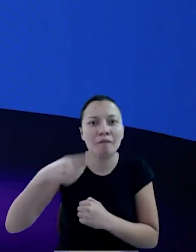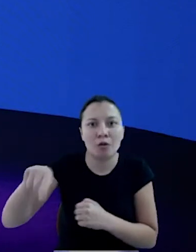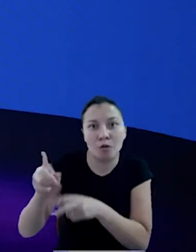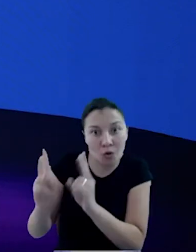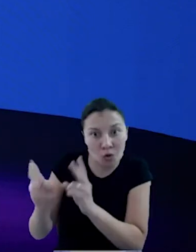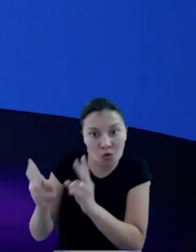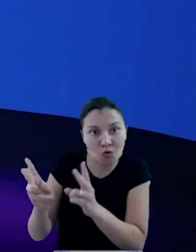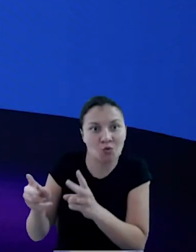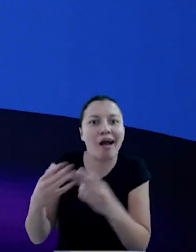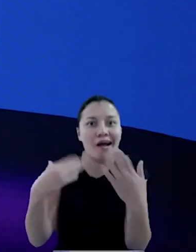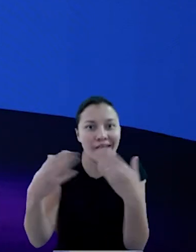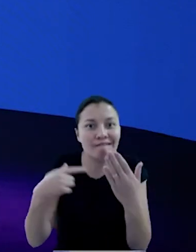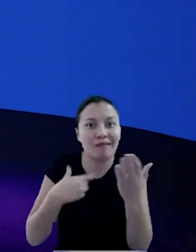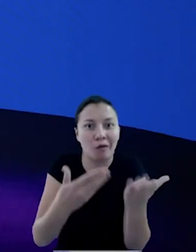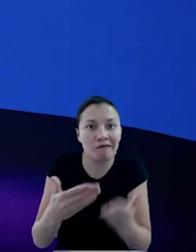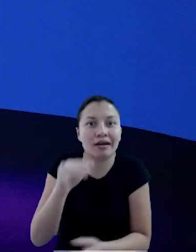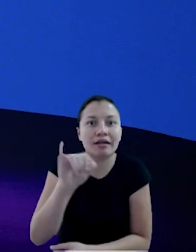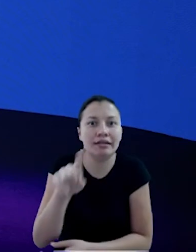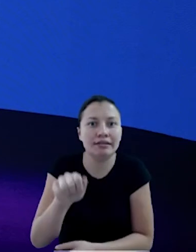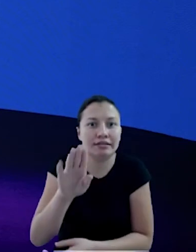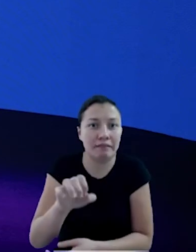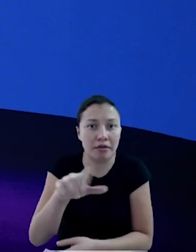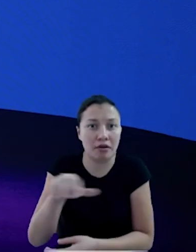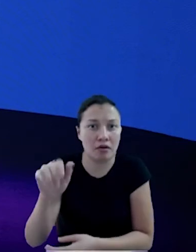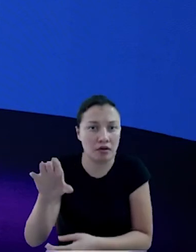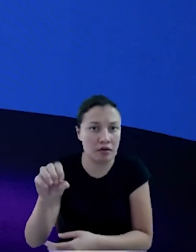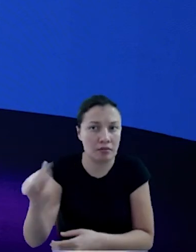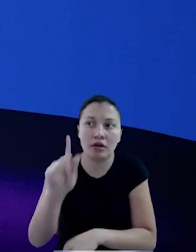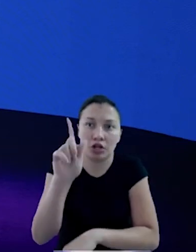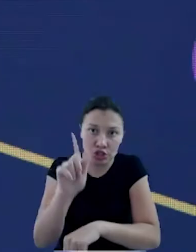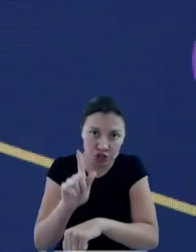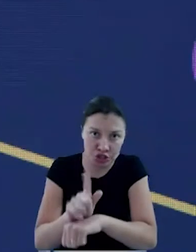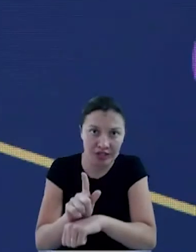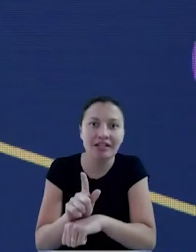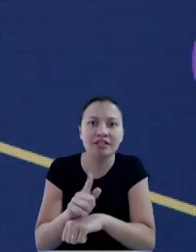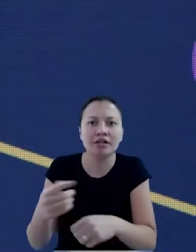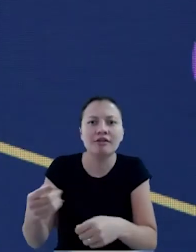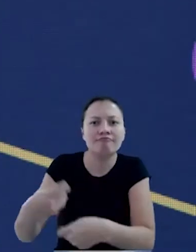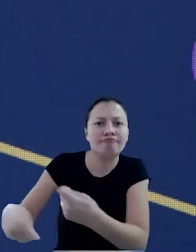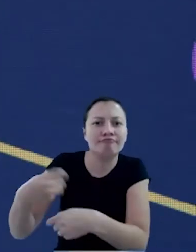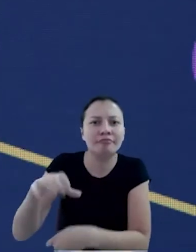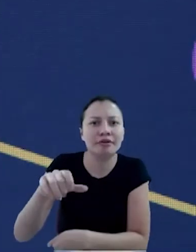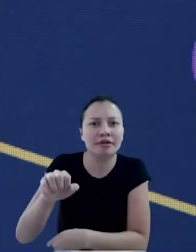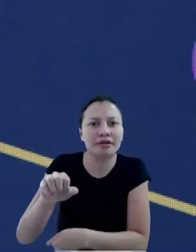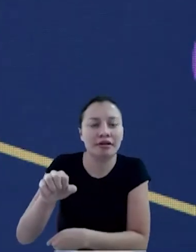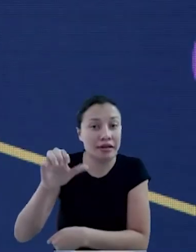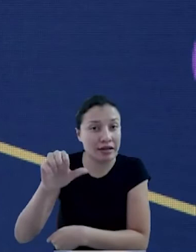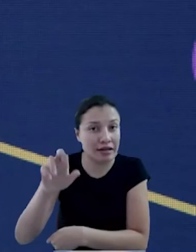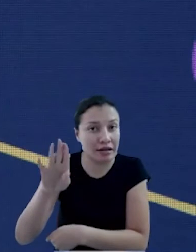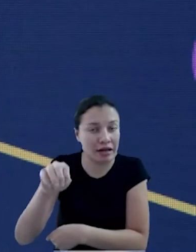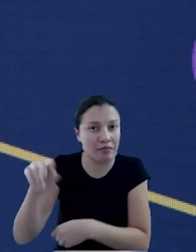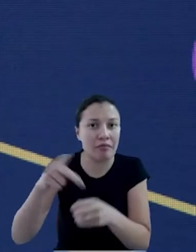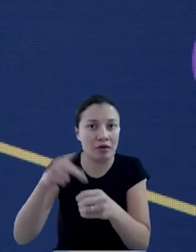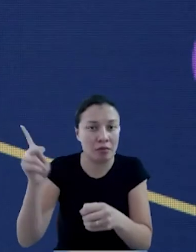essa conversa, eu vou convidar Isabel Ramos. Ela é gerente de mercados de carbono da Petrobras, já esteve conosco em outras ocasiões mais recentemente no